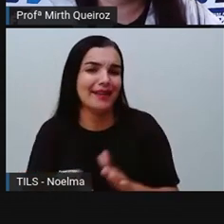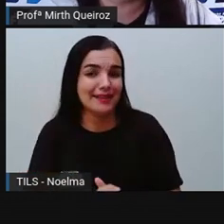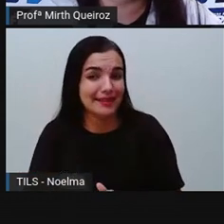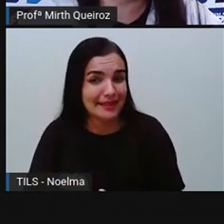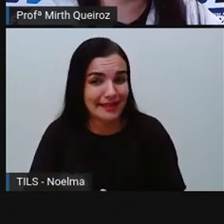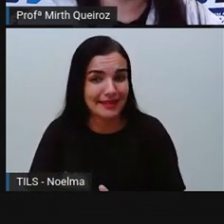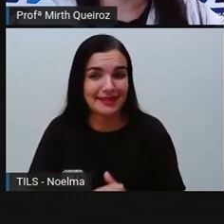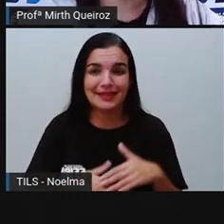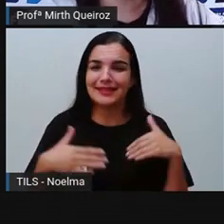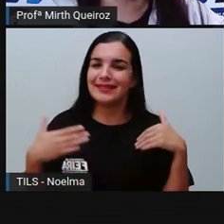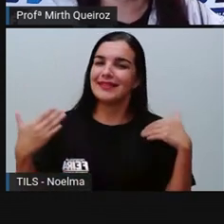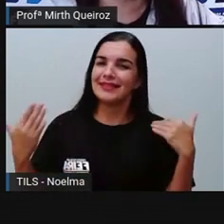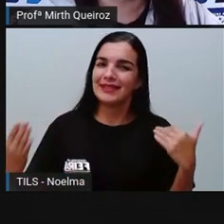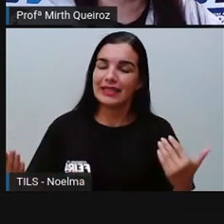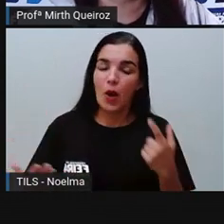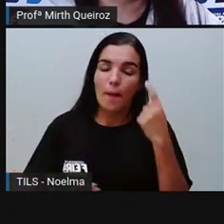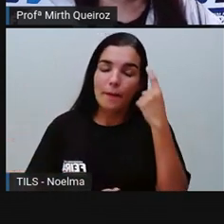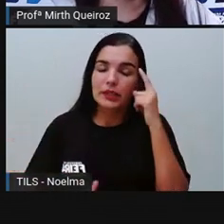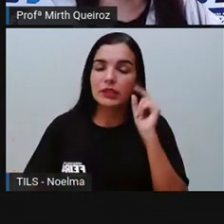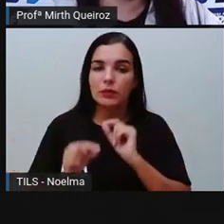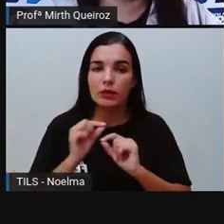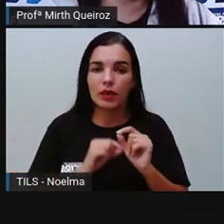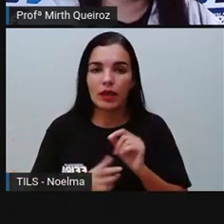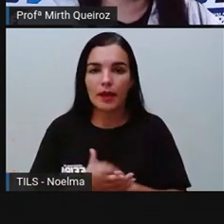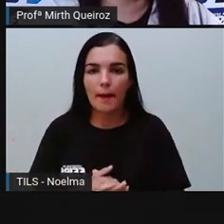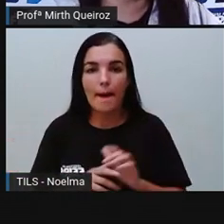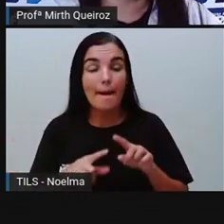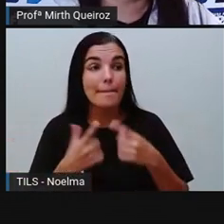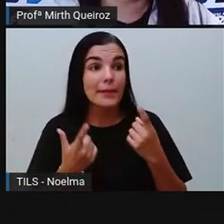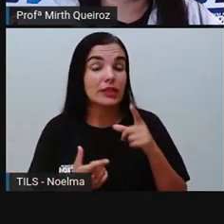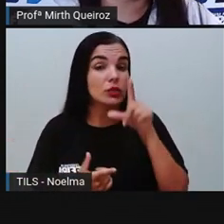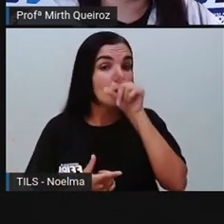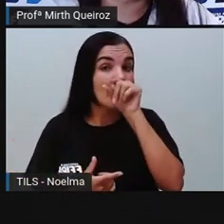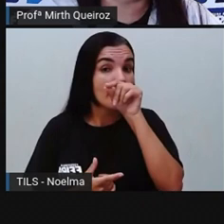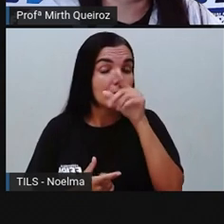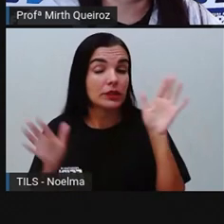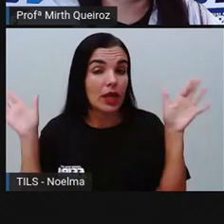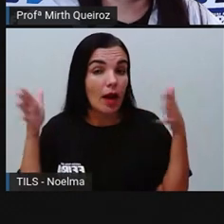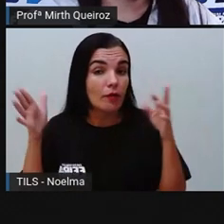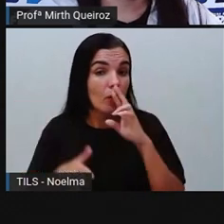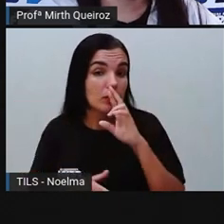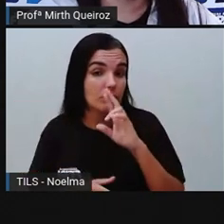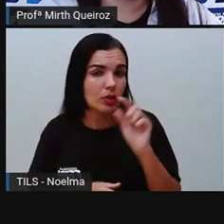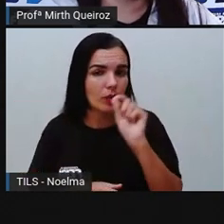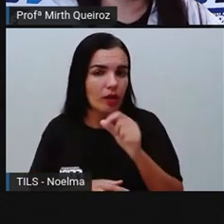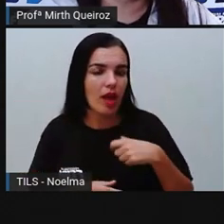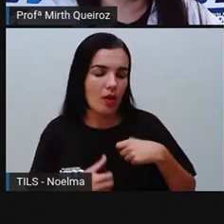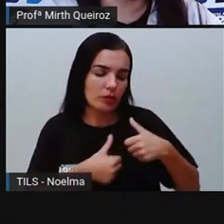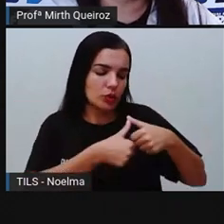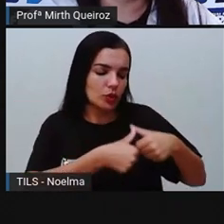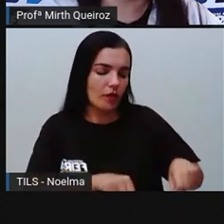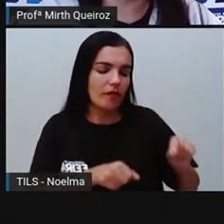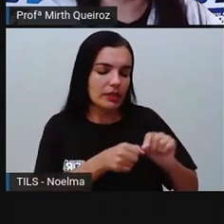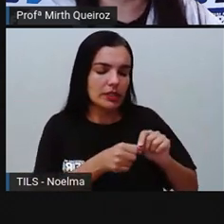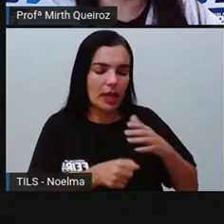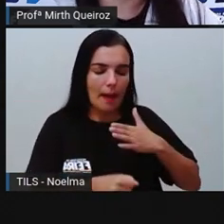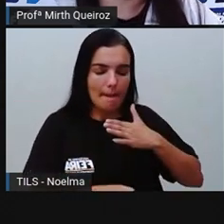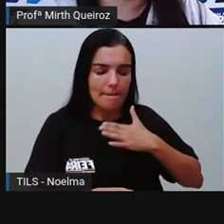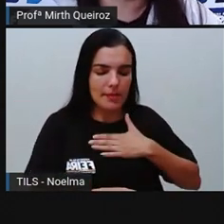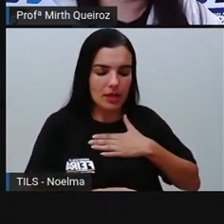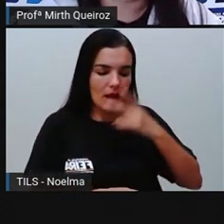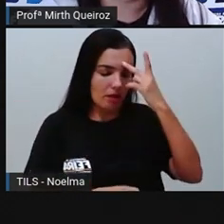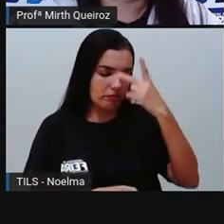sorrir aí do Beija-Flo. Mas sabe o que foi que o Beija-Flo respondeu? Estou fazendo a minha